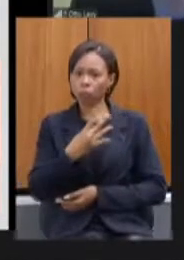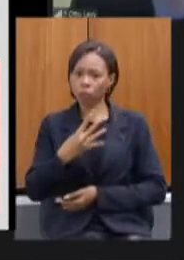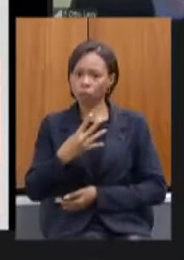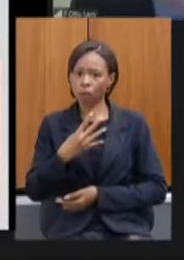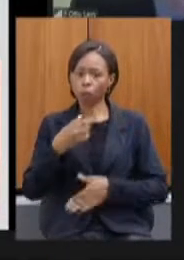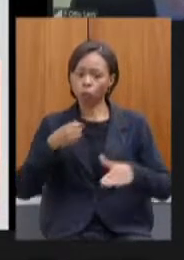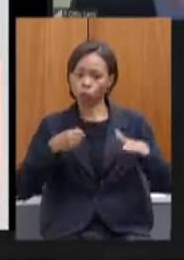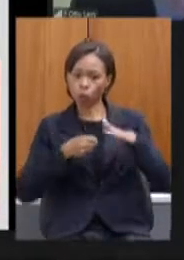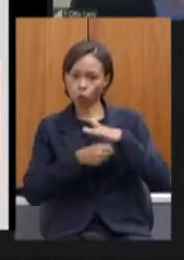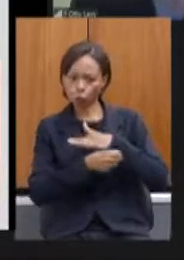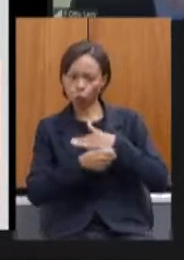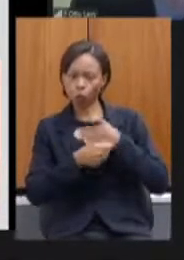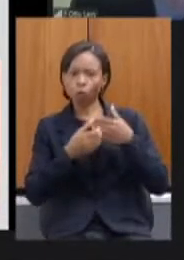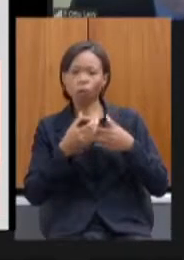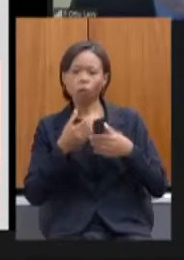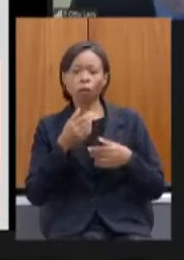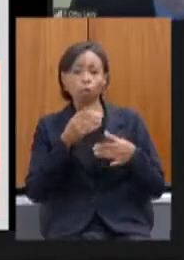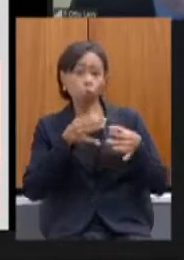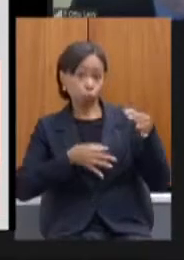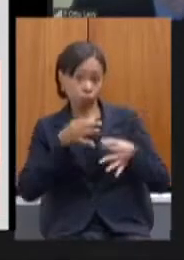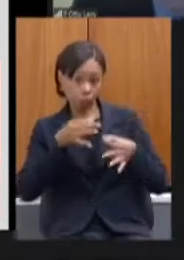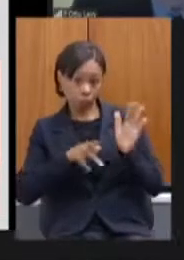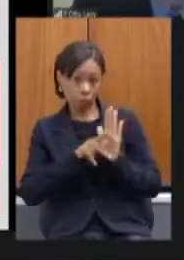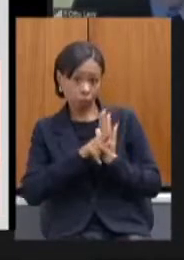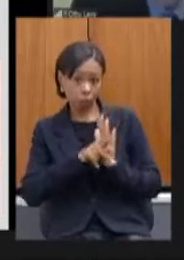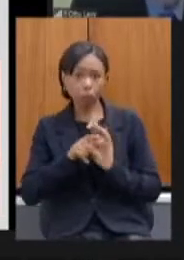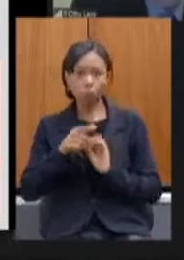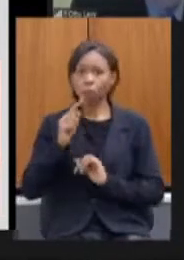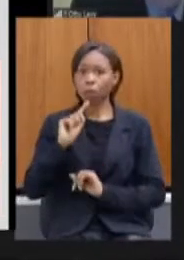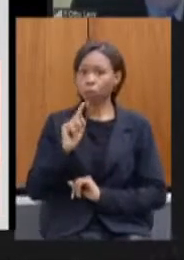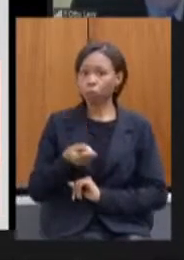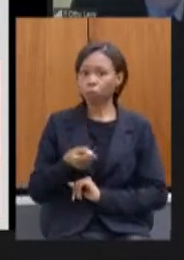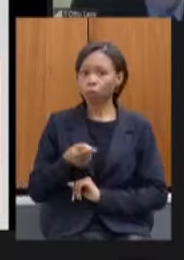judiciais 1.411 nomeações